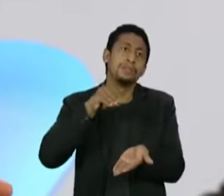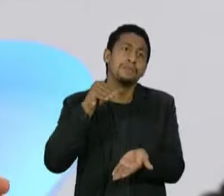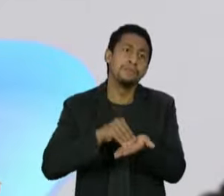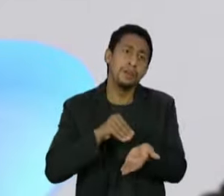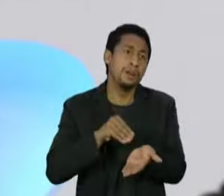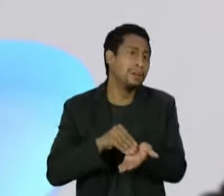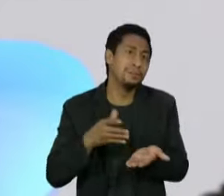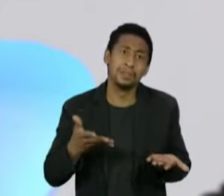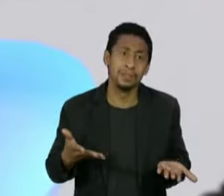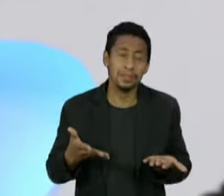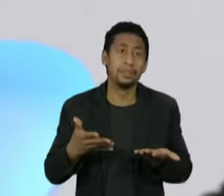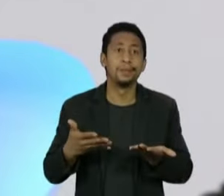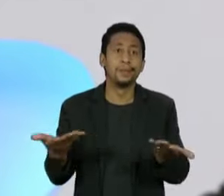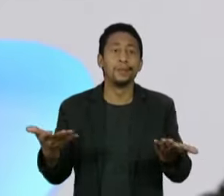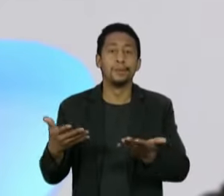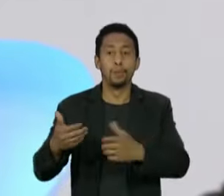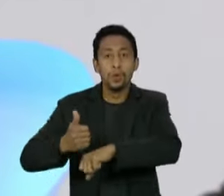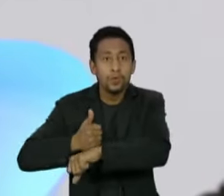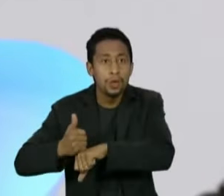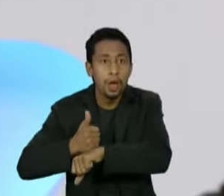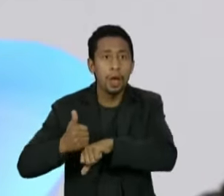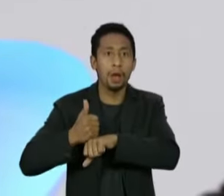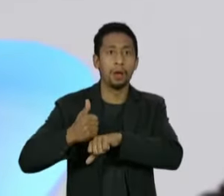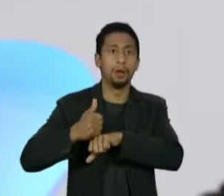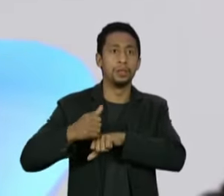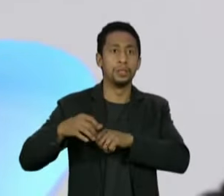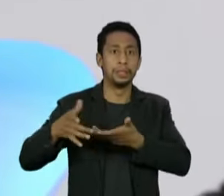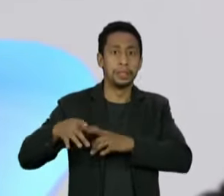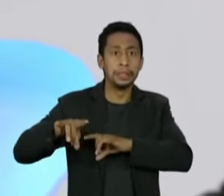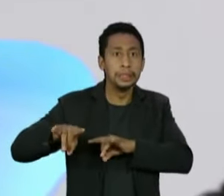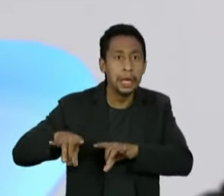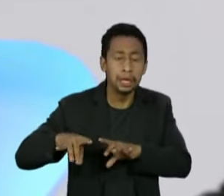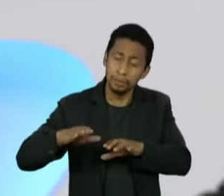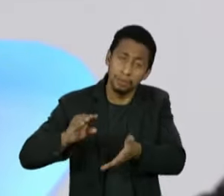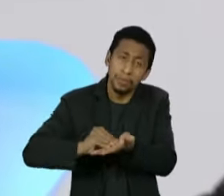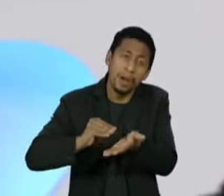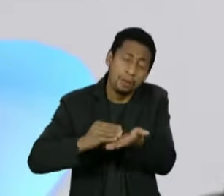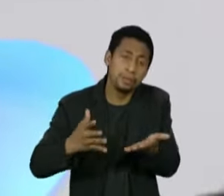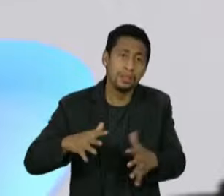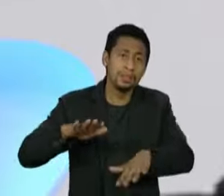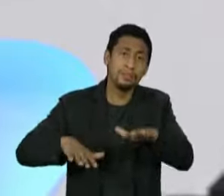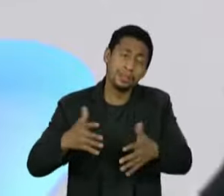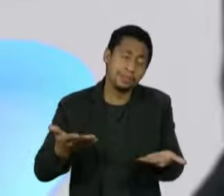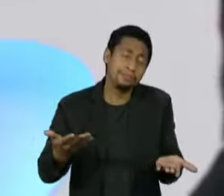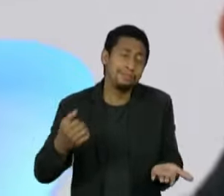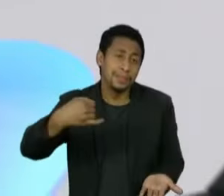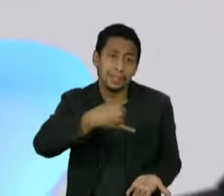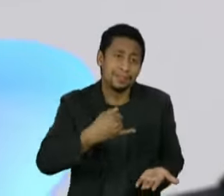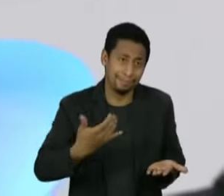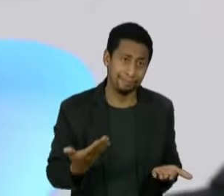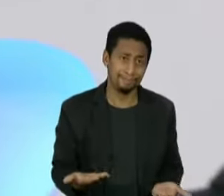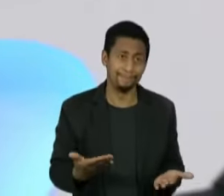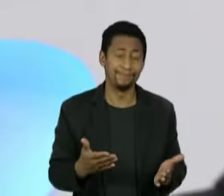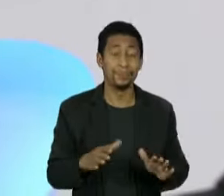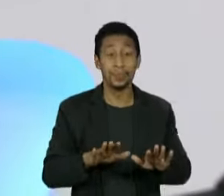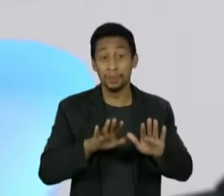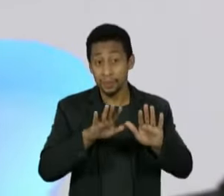uma inquirição, ela também contribui. Eu não vejo como isso possa ser descartado.